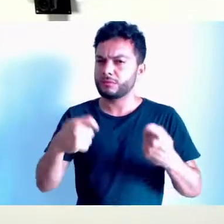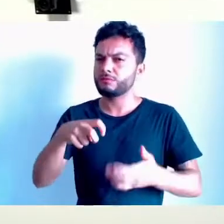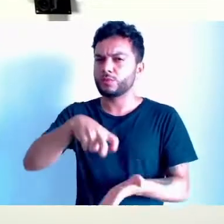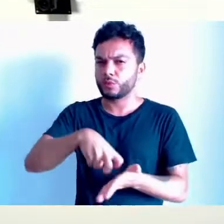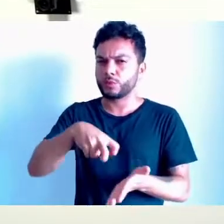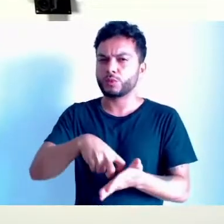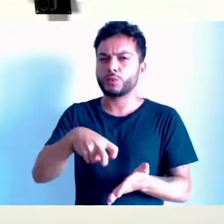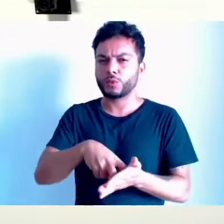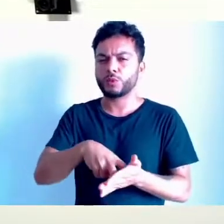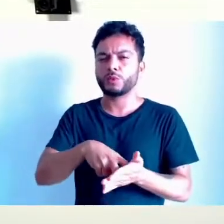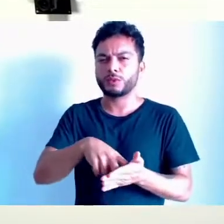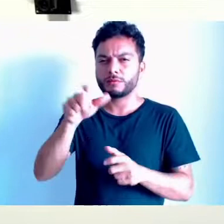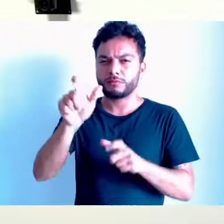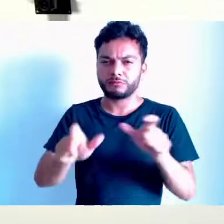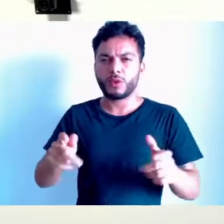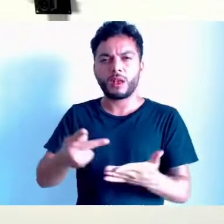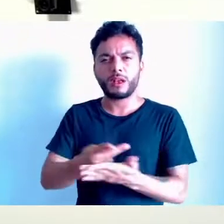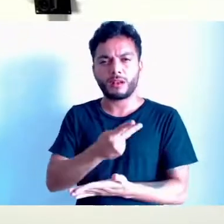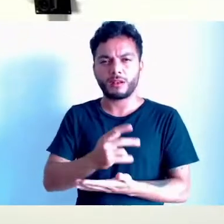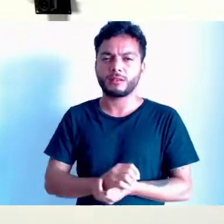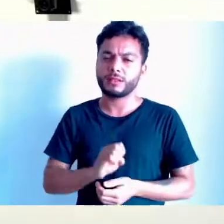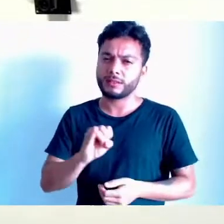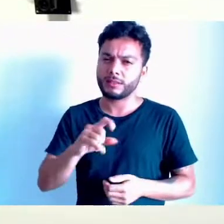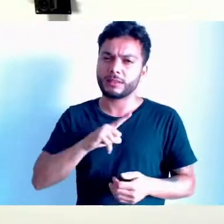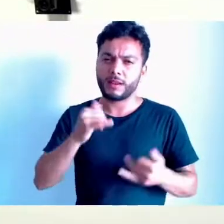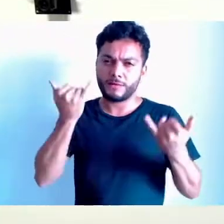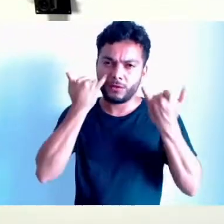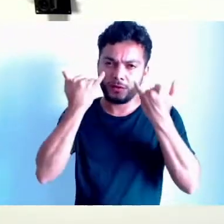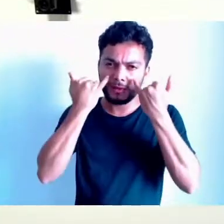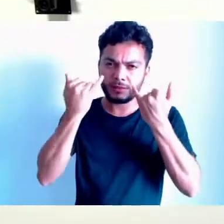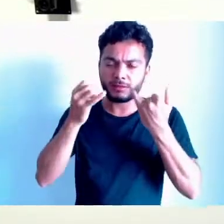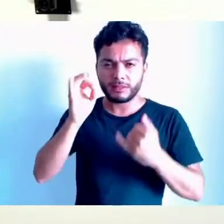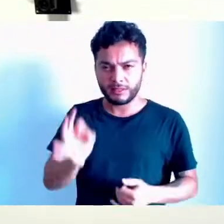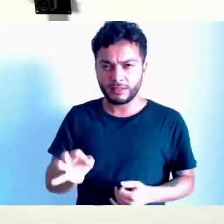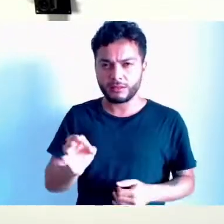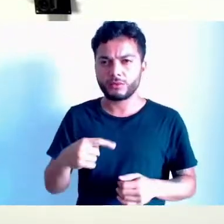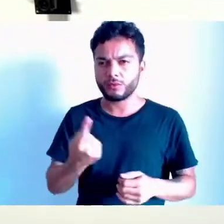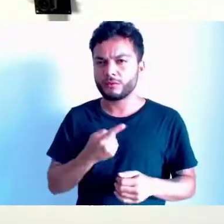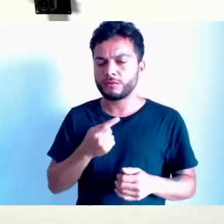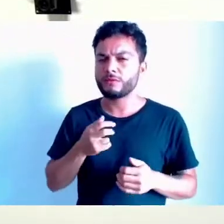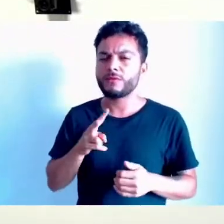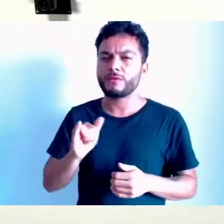Então, se tiver essa informação, tiver tudo que estiver correto, a gente vai atrás e vai descobrir.